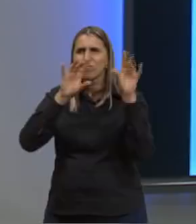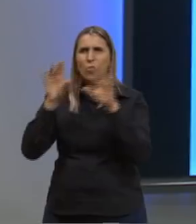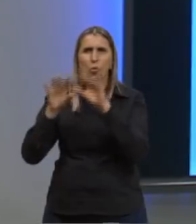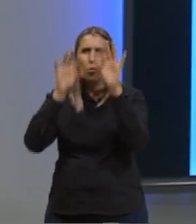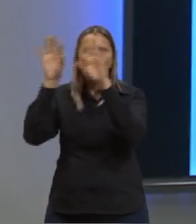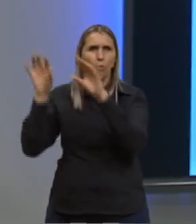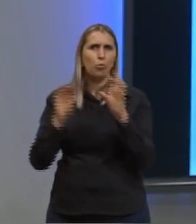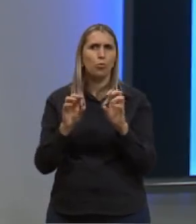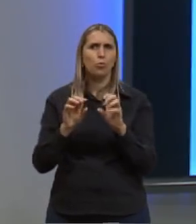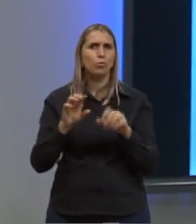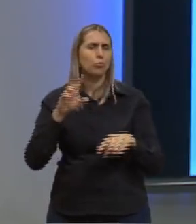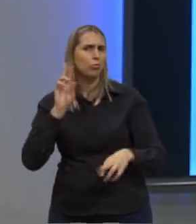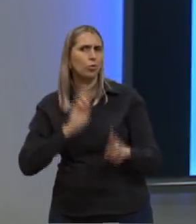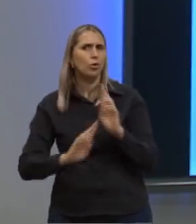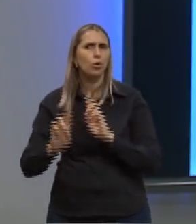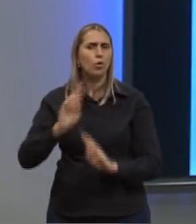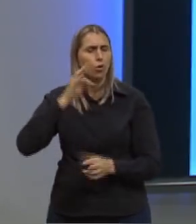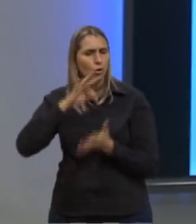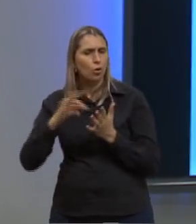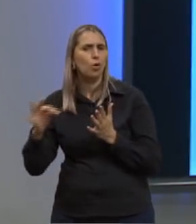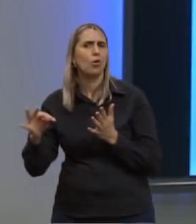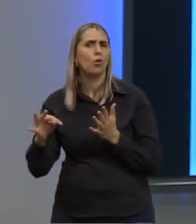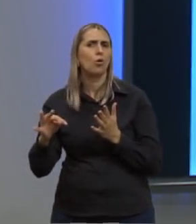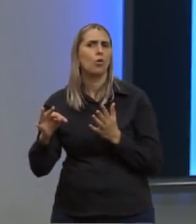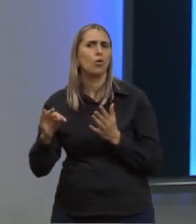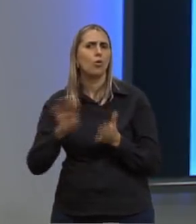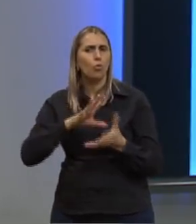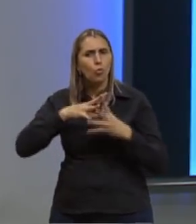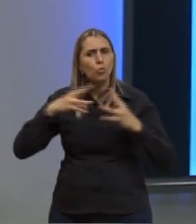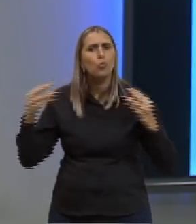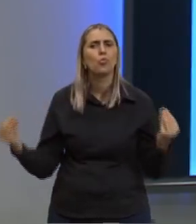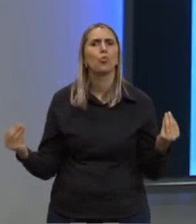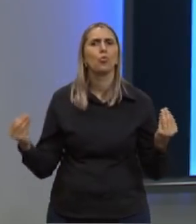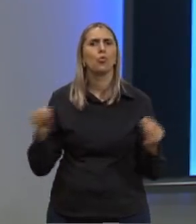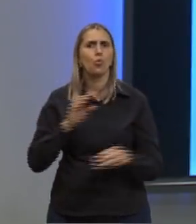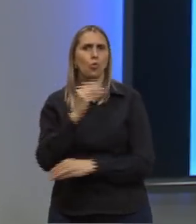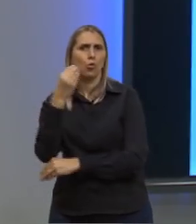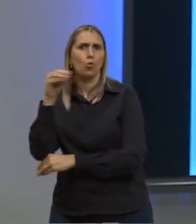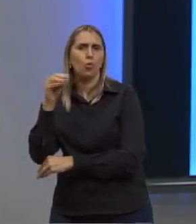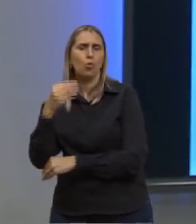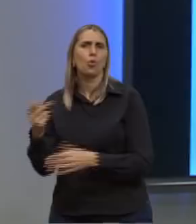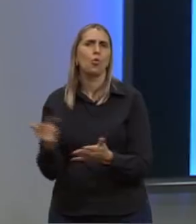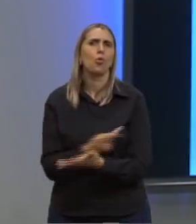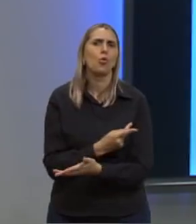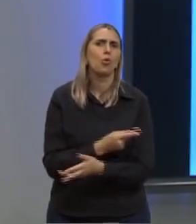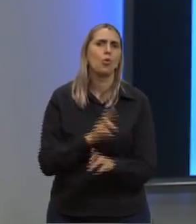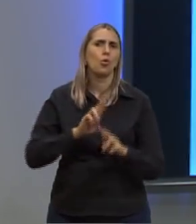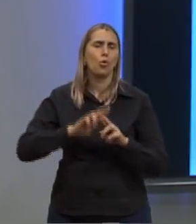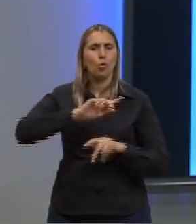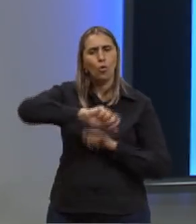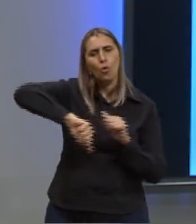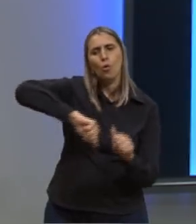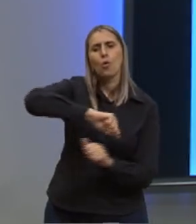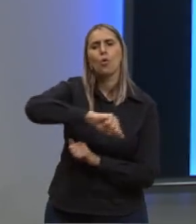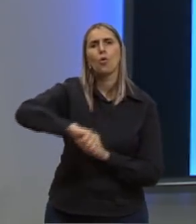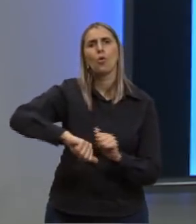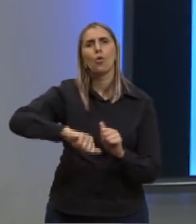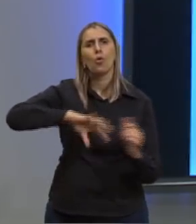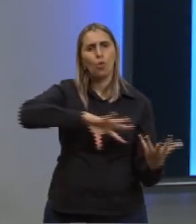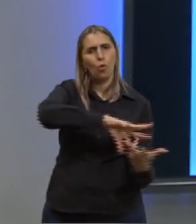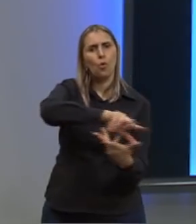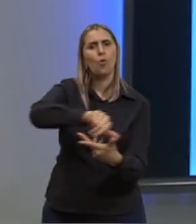De acordo com essa teoria, a extinção ocorreu em função de modificações no planeta